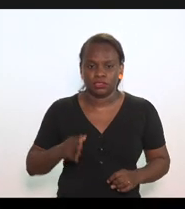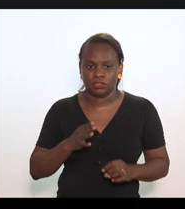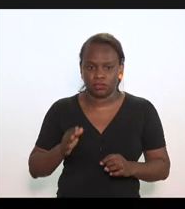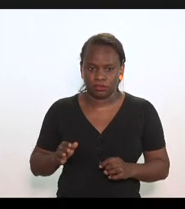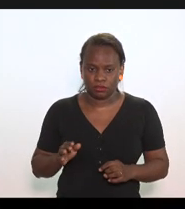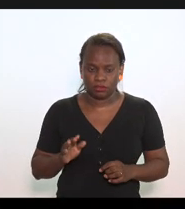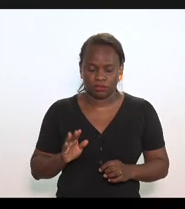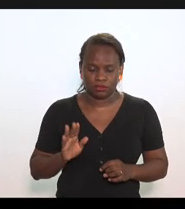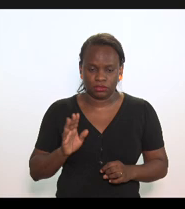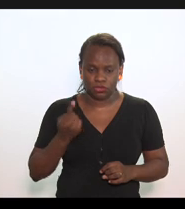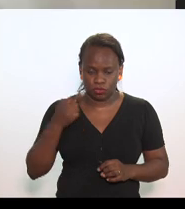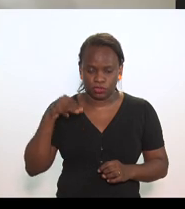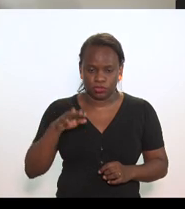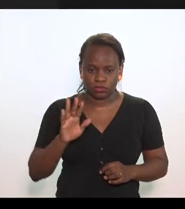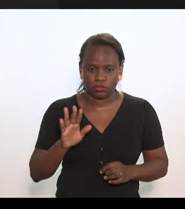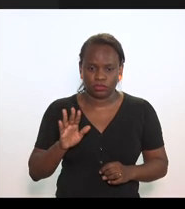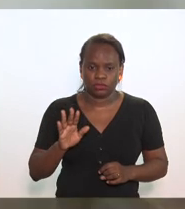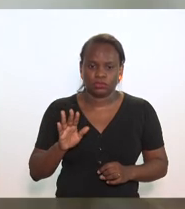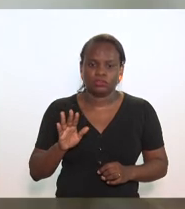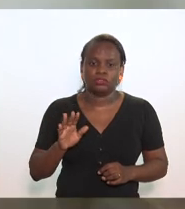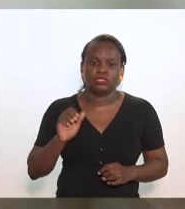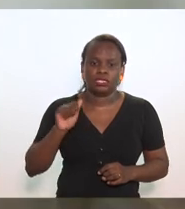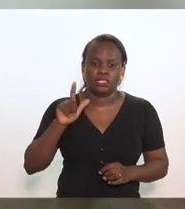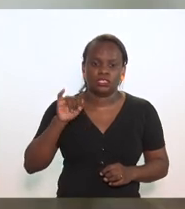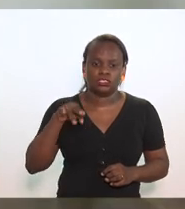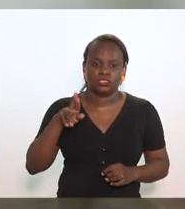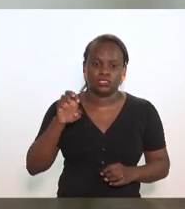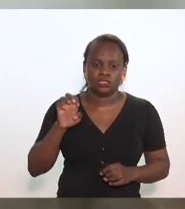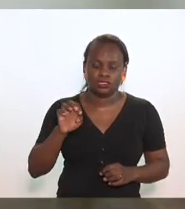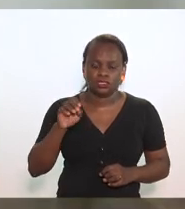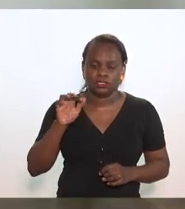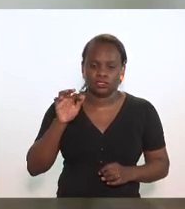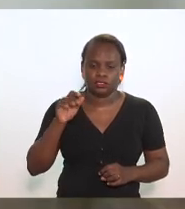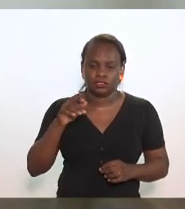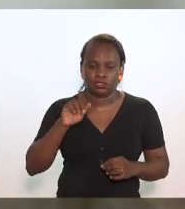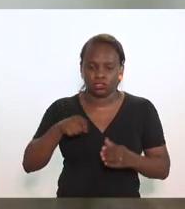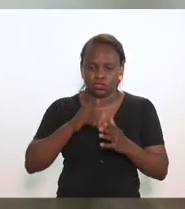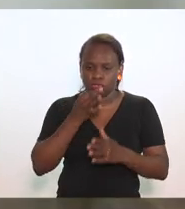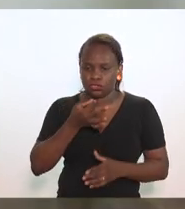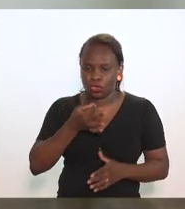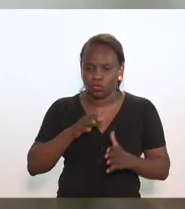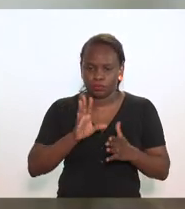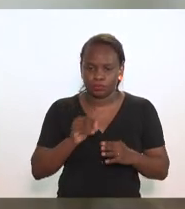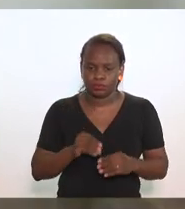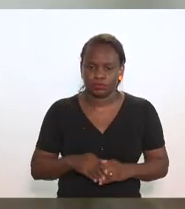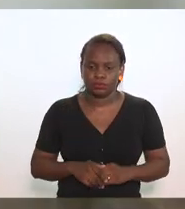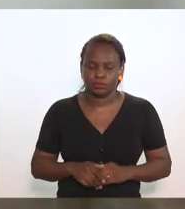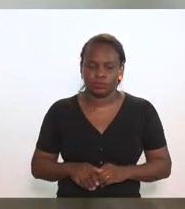só um minutinho Alexandre frente fecha a discussão aí por favor